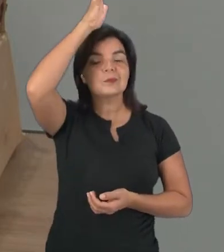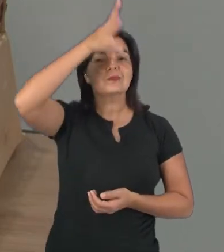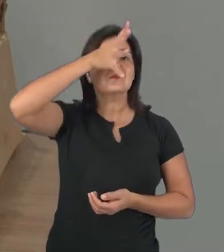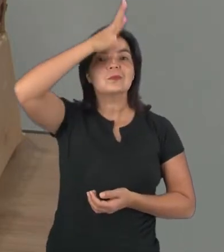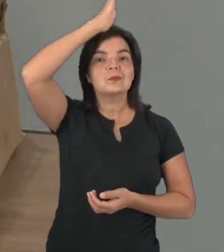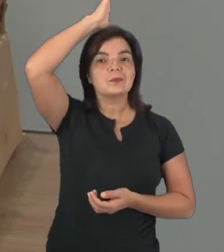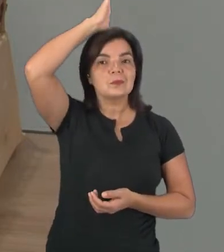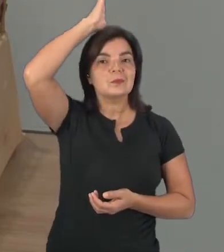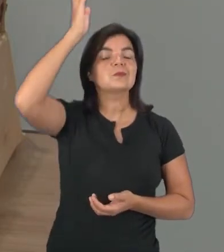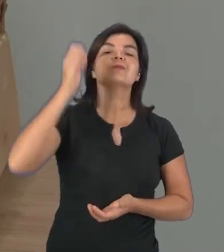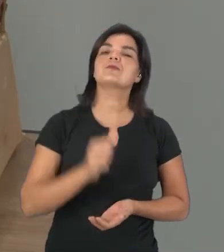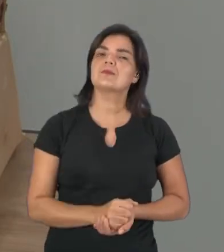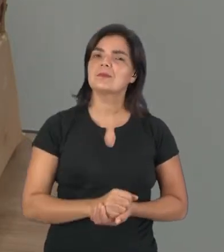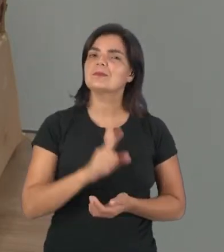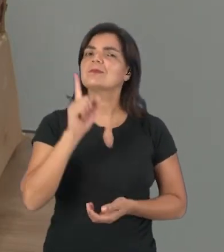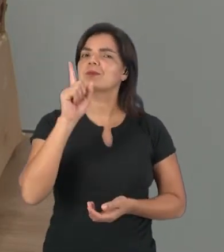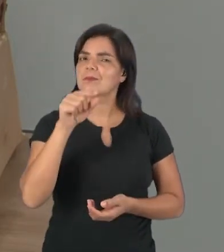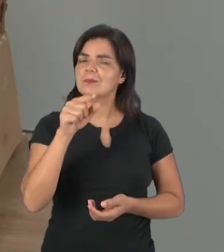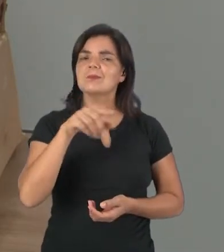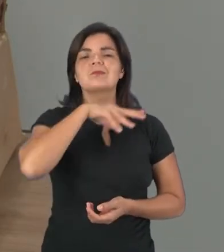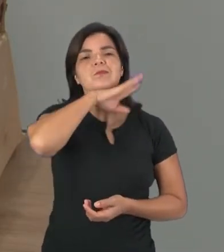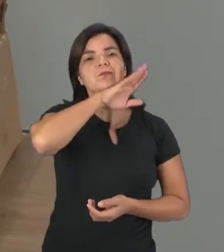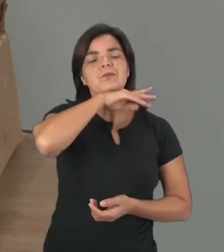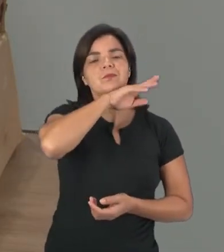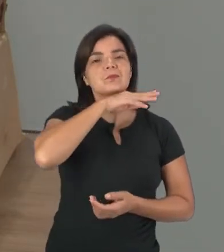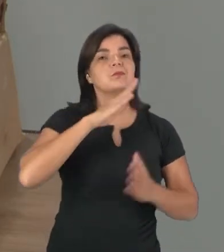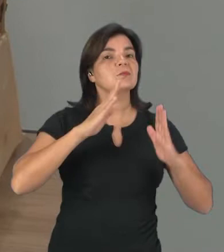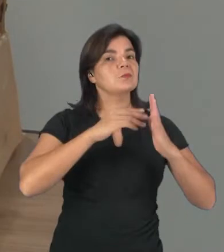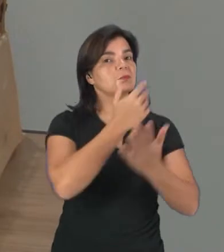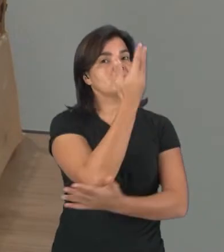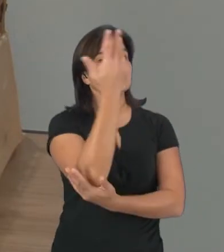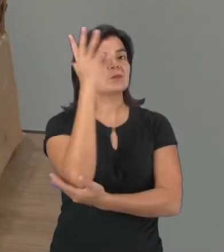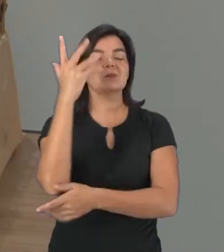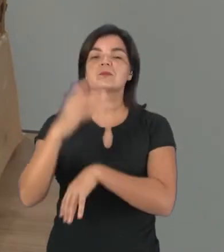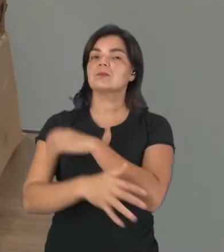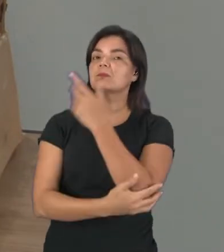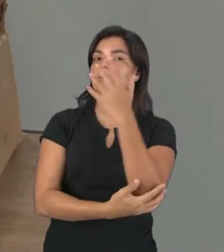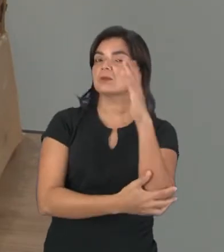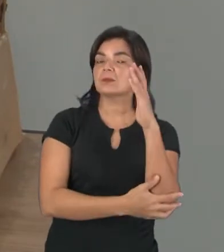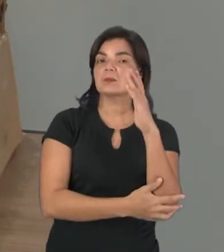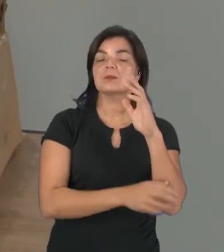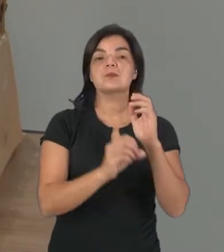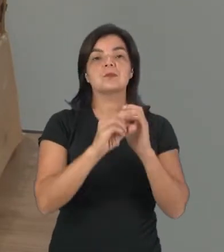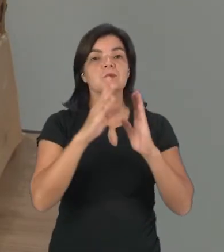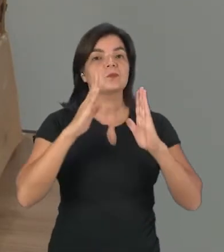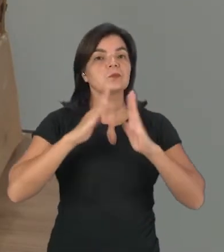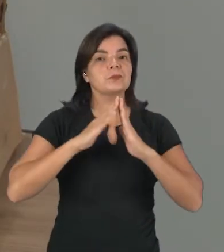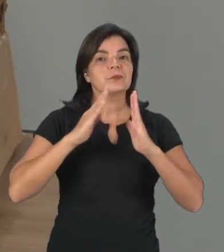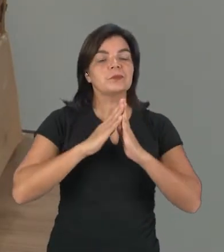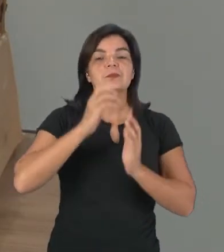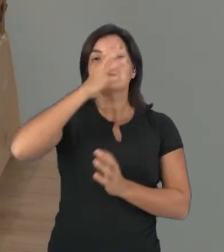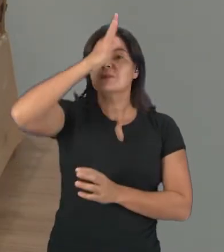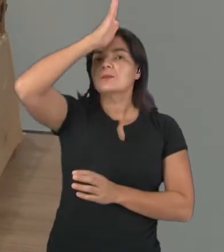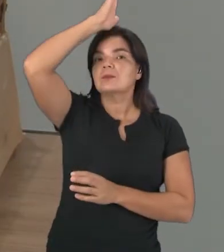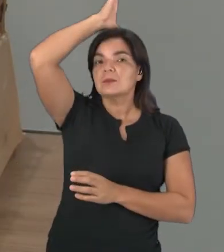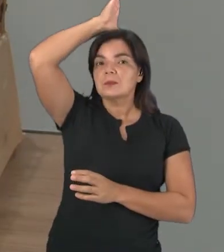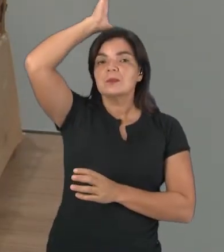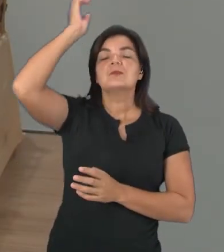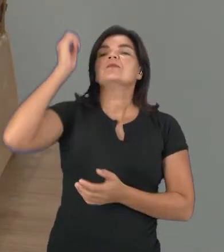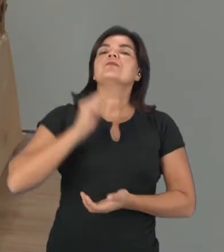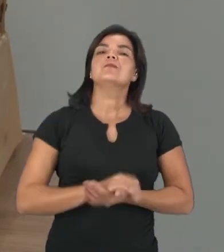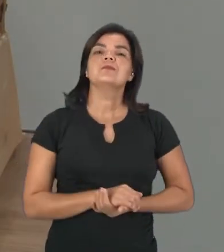O galo é um animal silvestre ou um animal selvagem? O galo é um animal